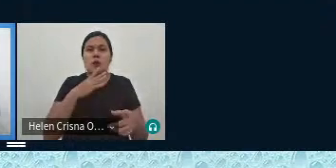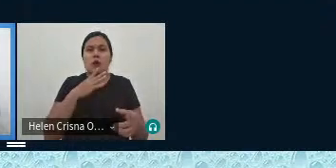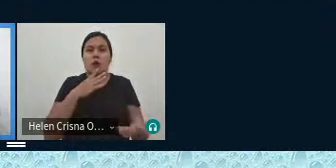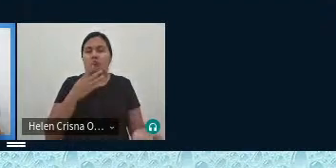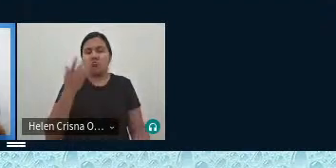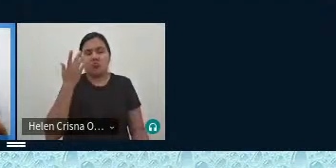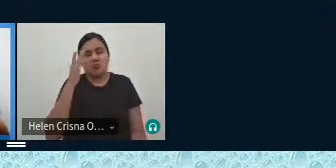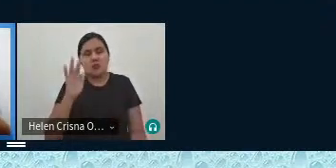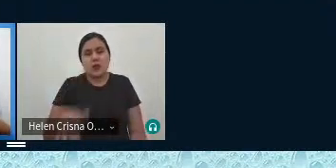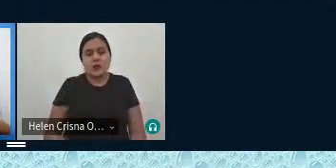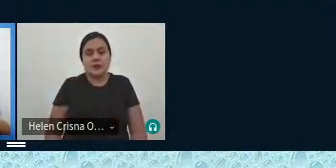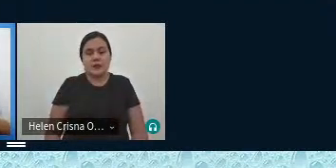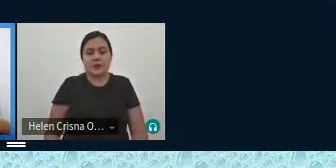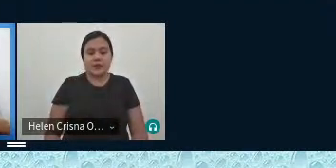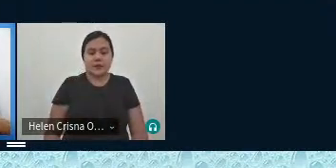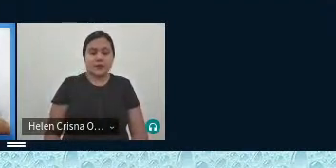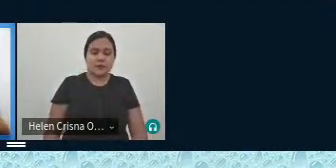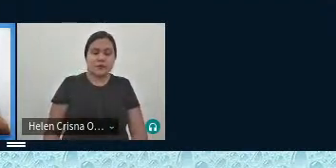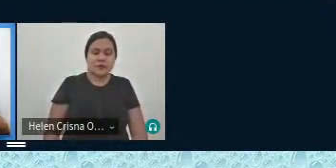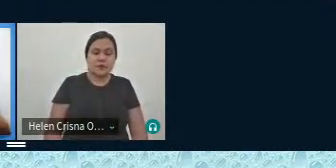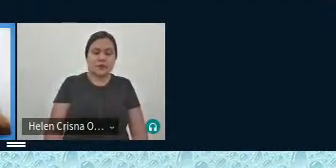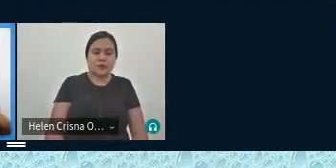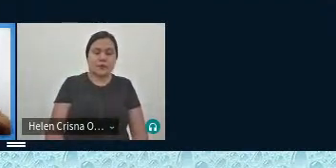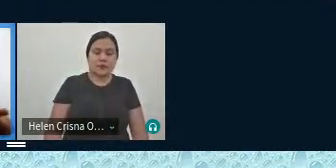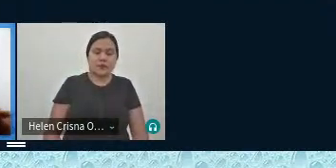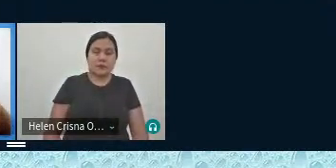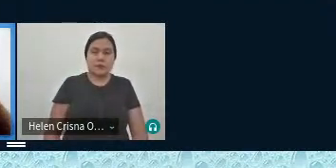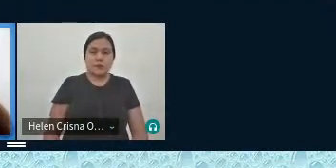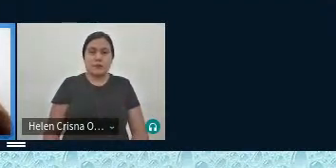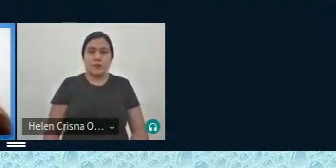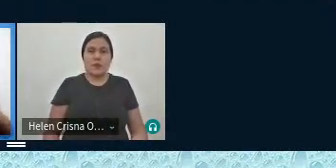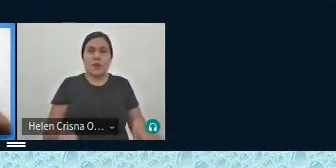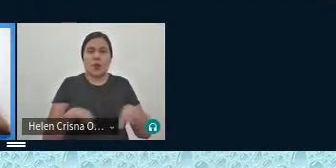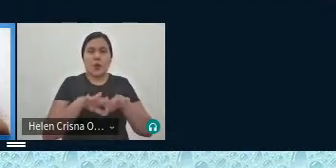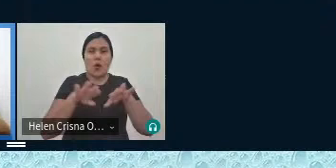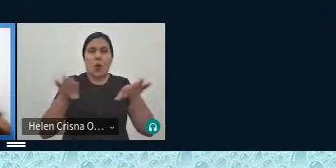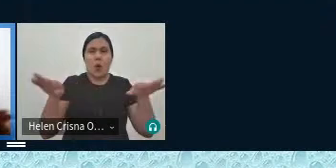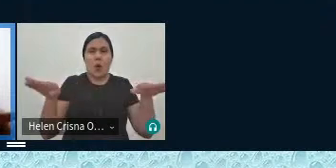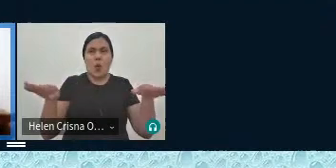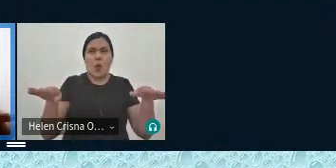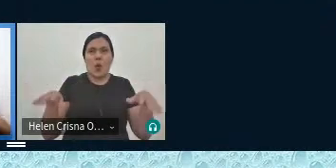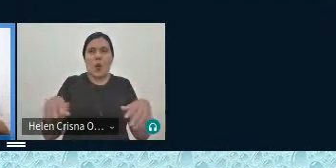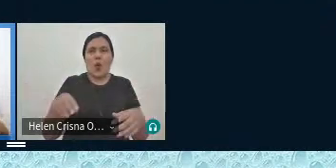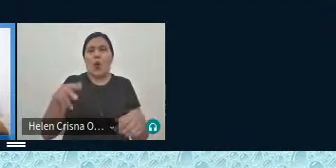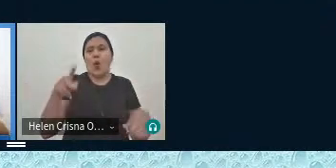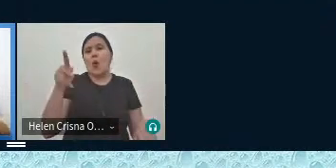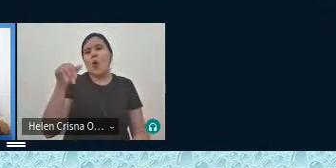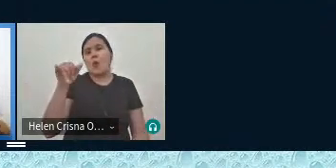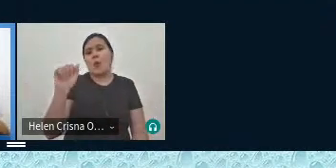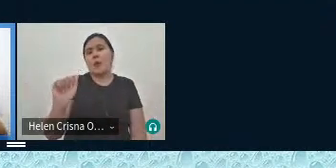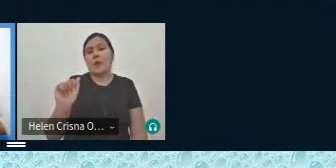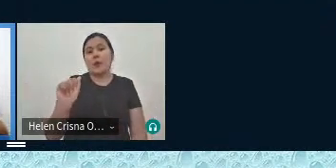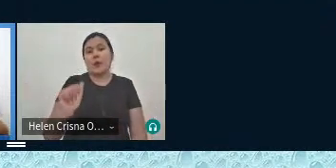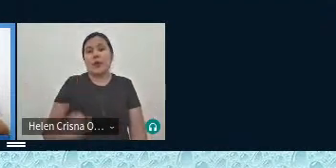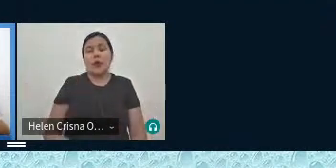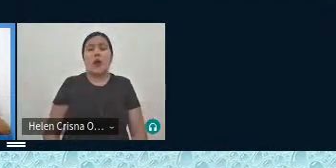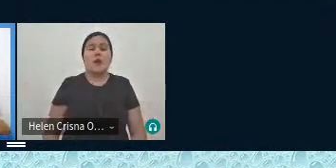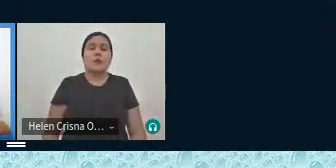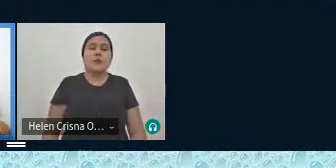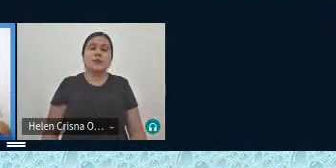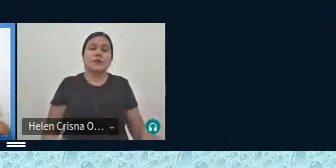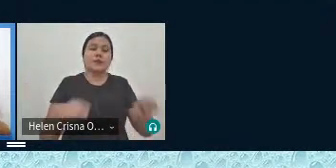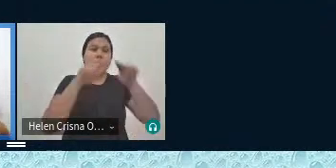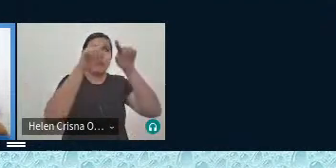mas o Giral é como se fosse uma é um tablado que funciona como pia ali na janela daquela casa